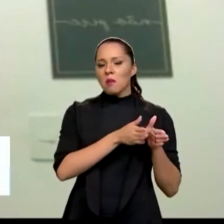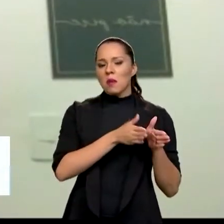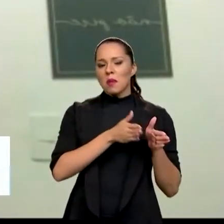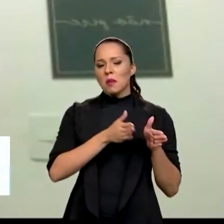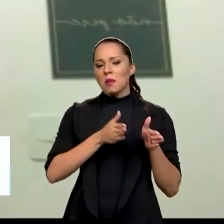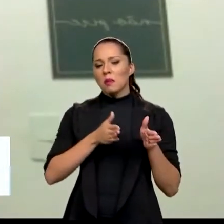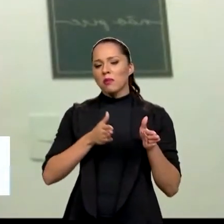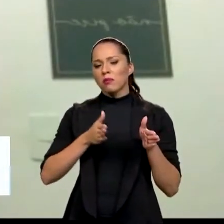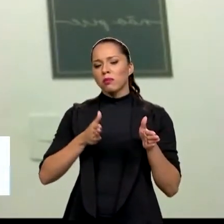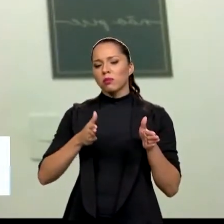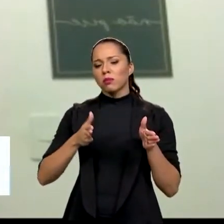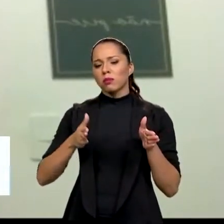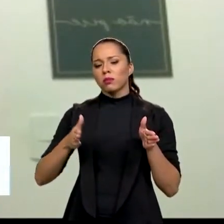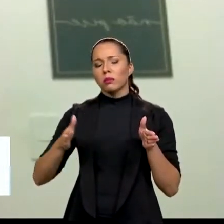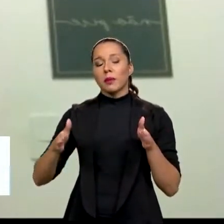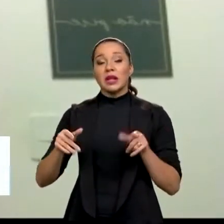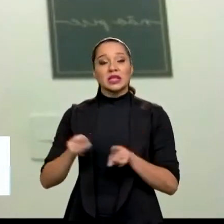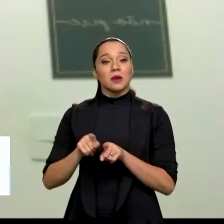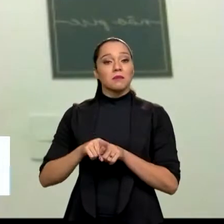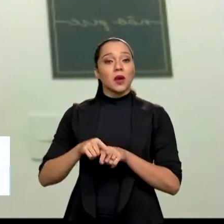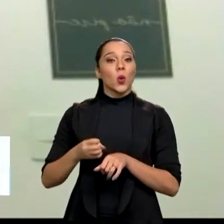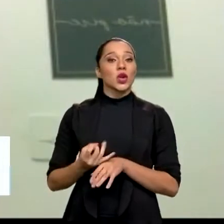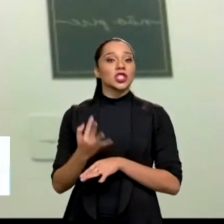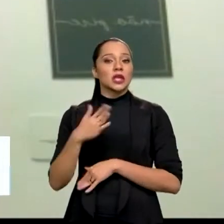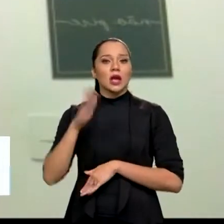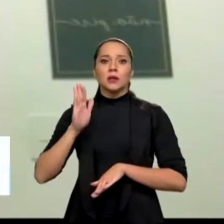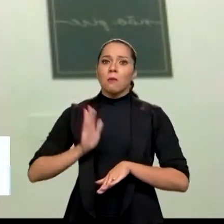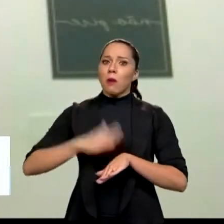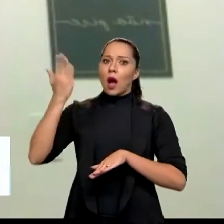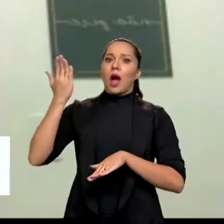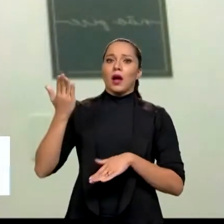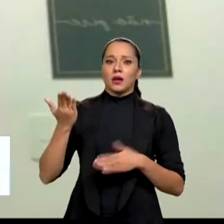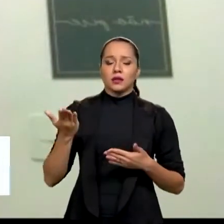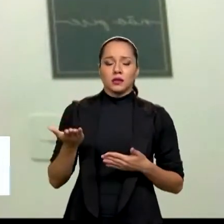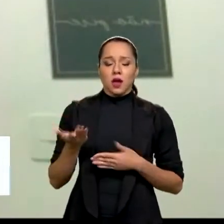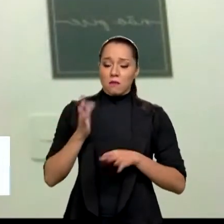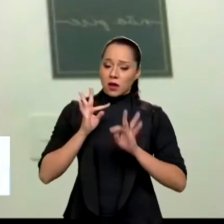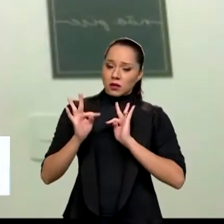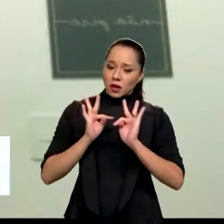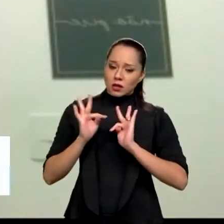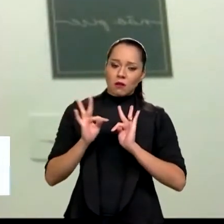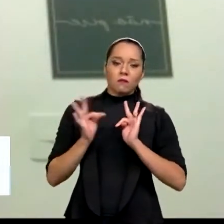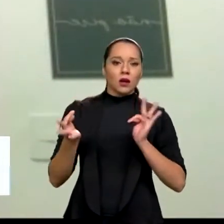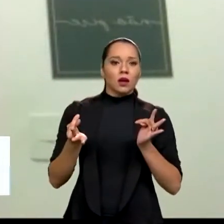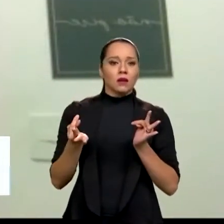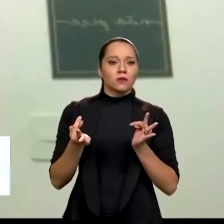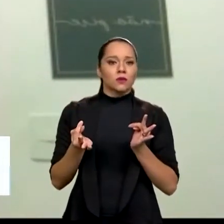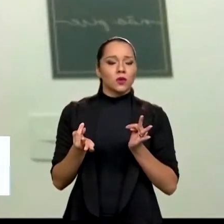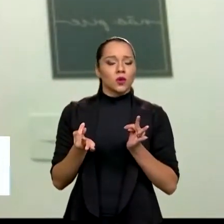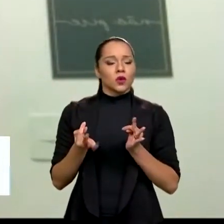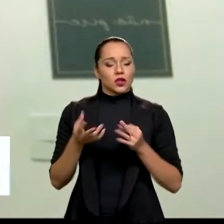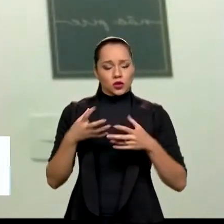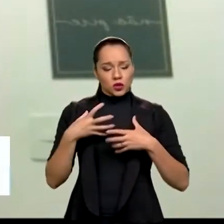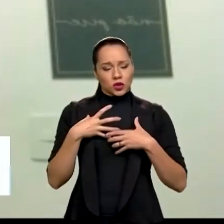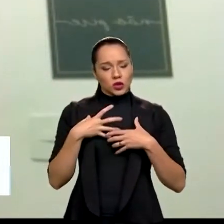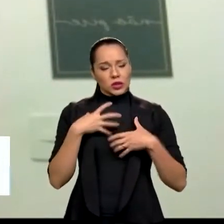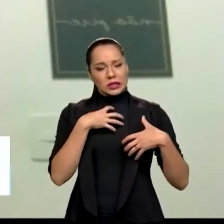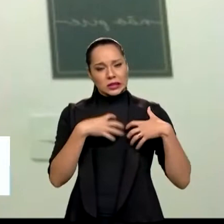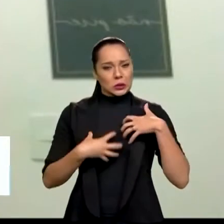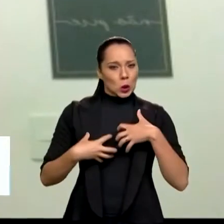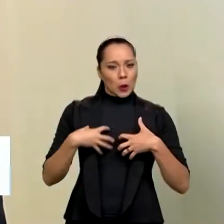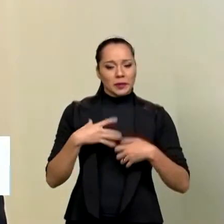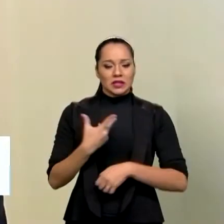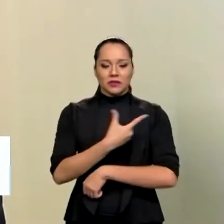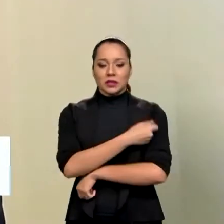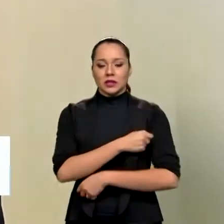prolongado e também acima da dose recomendada para tratamento dos sinais indesejados da